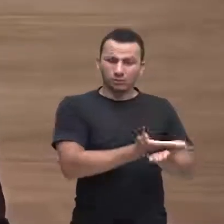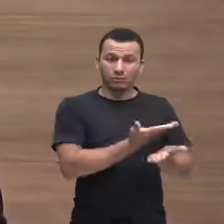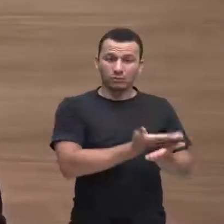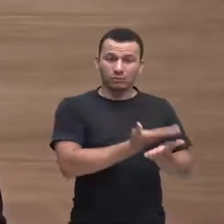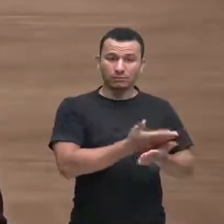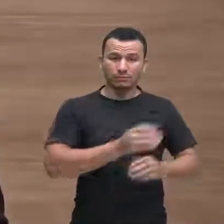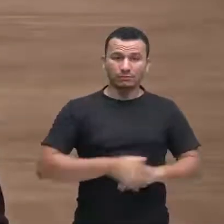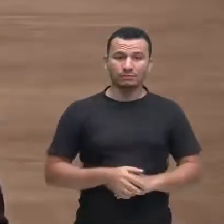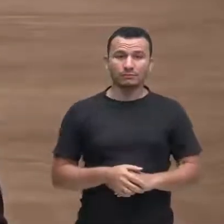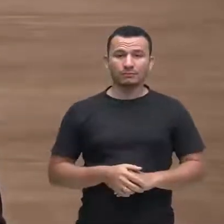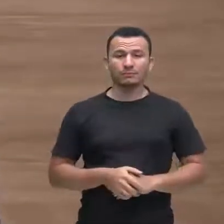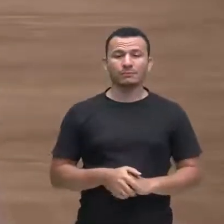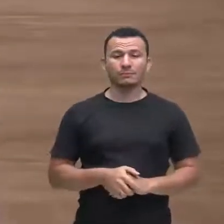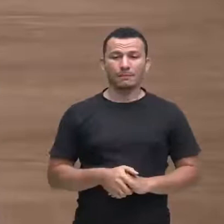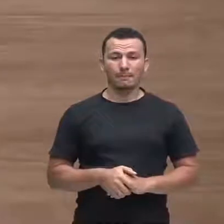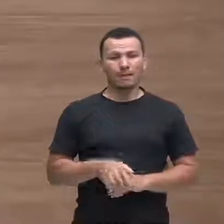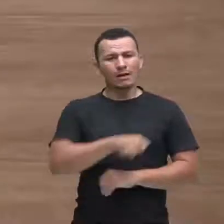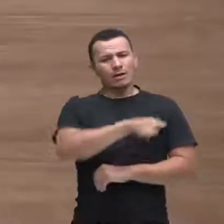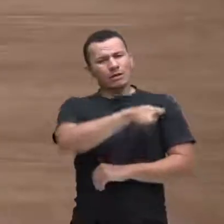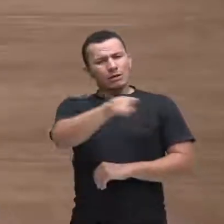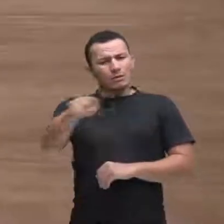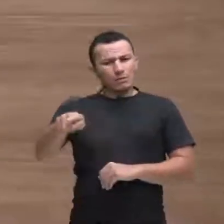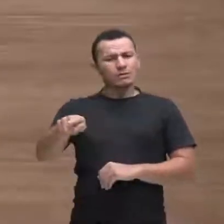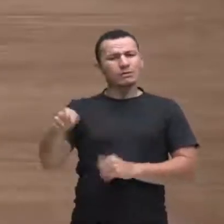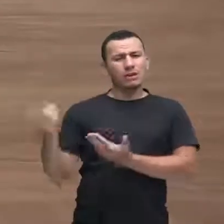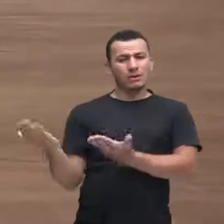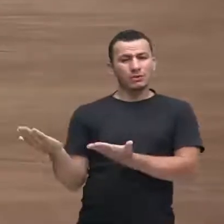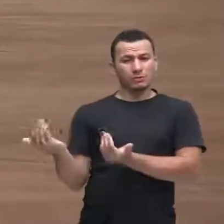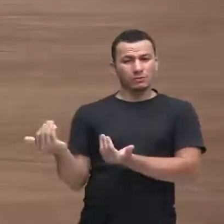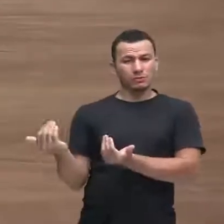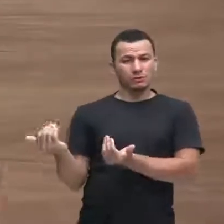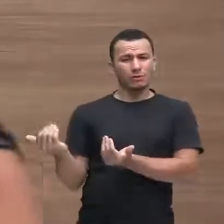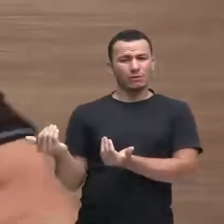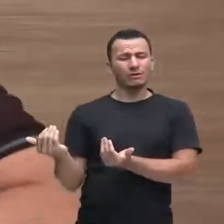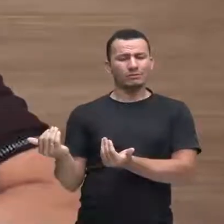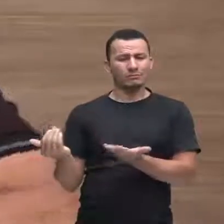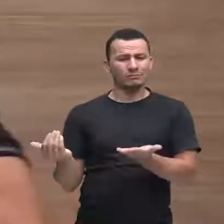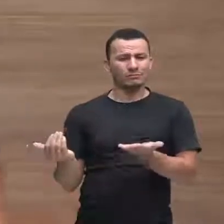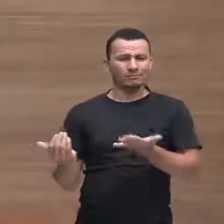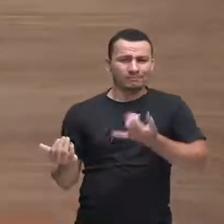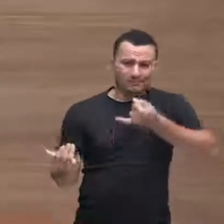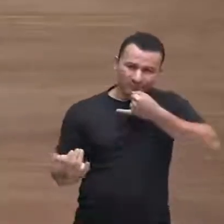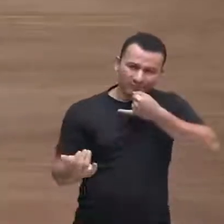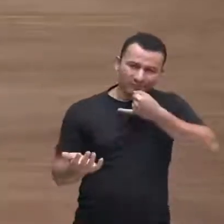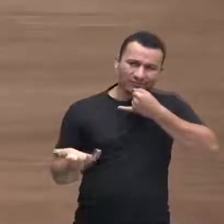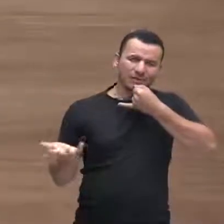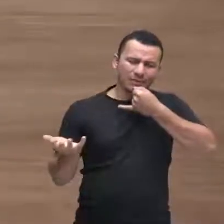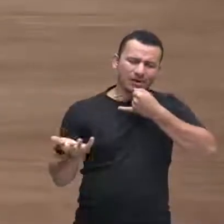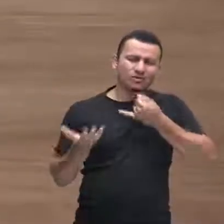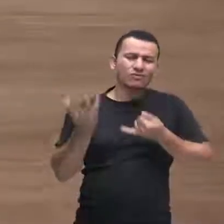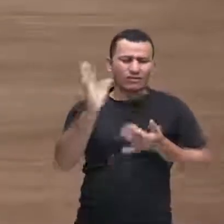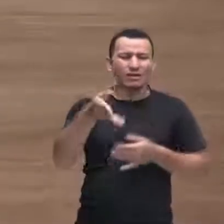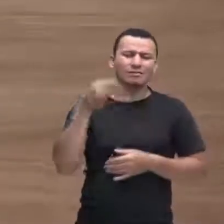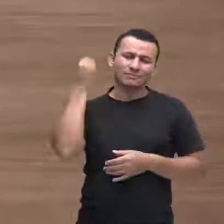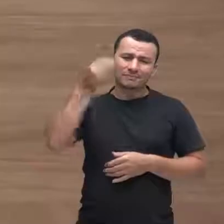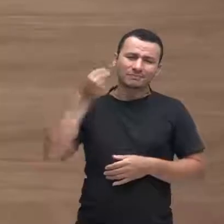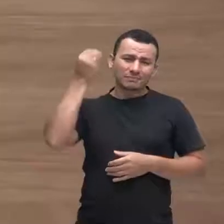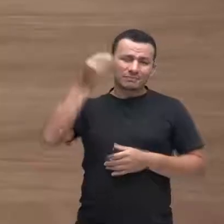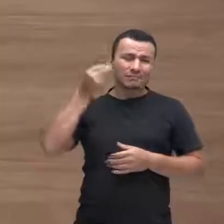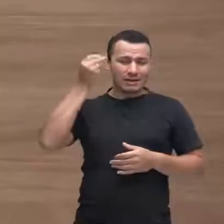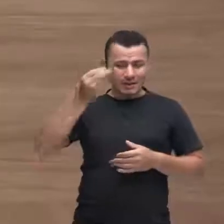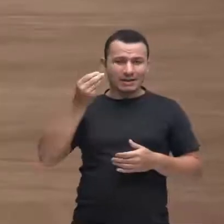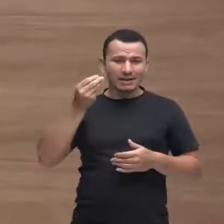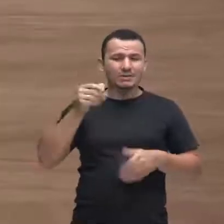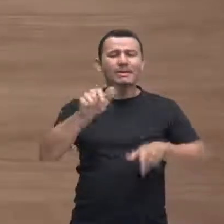muitos de vocês já tiveram a infeliz eu digo mesmo infeliz experiência de algumas